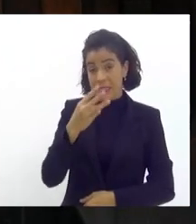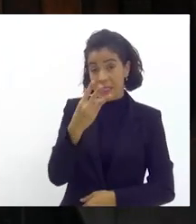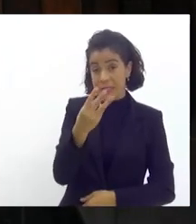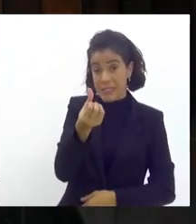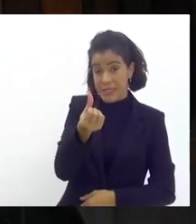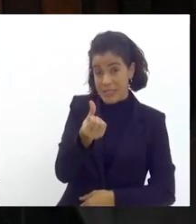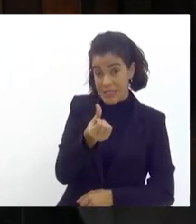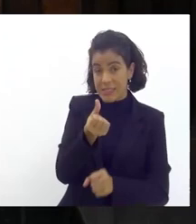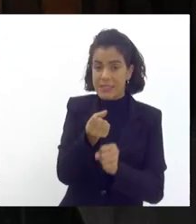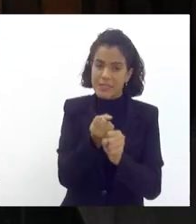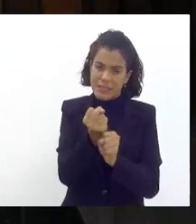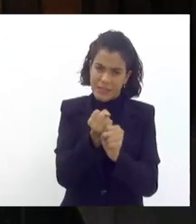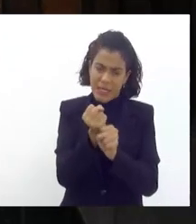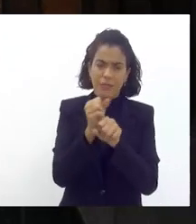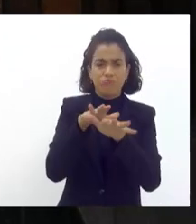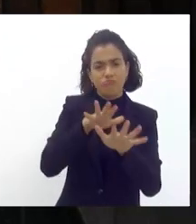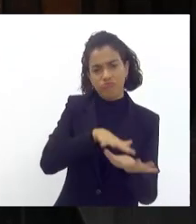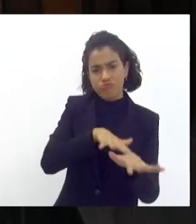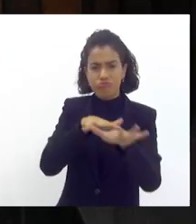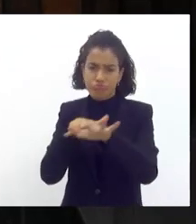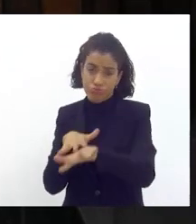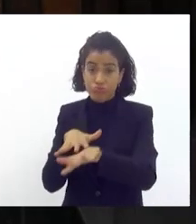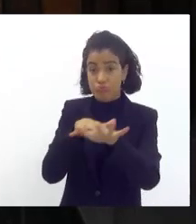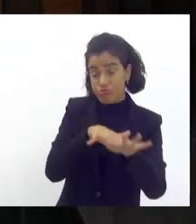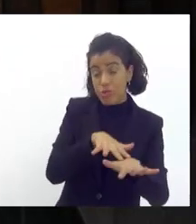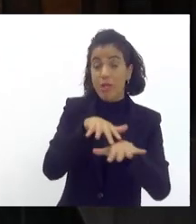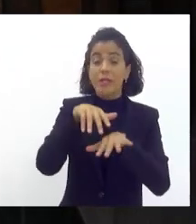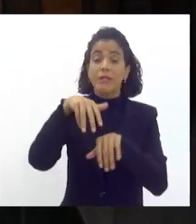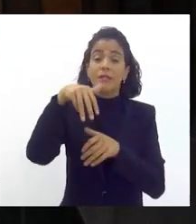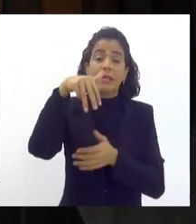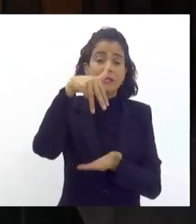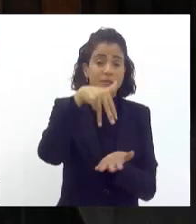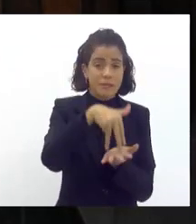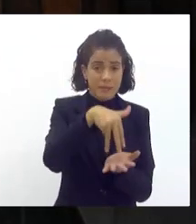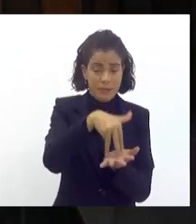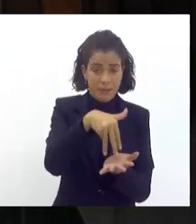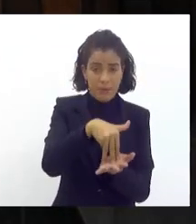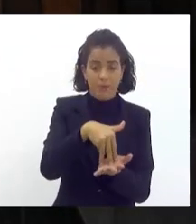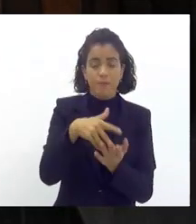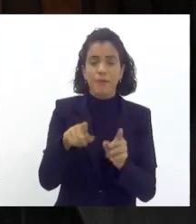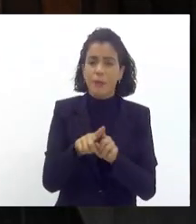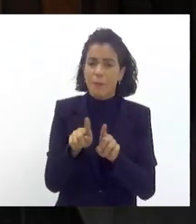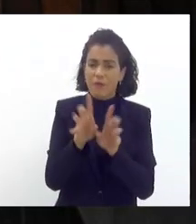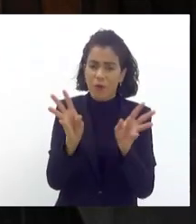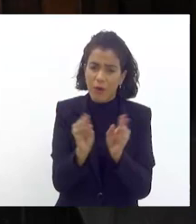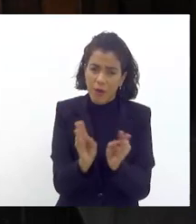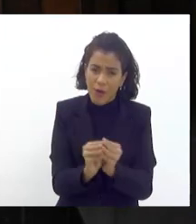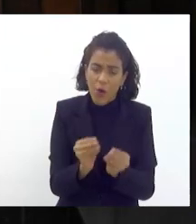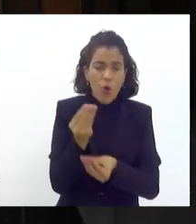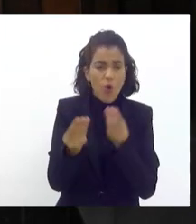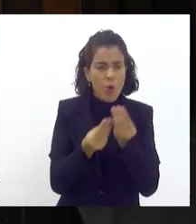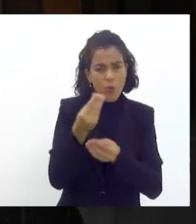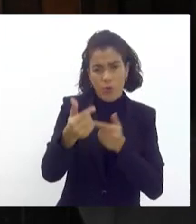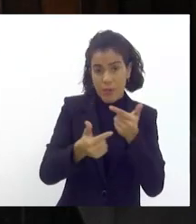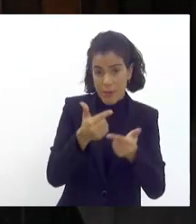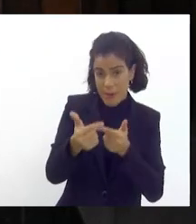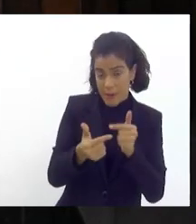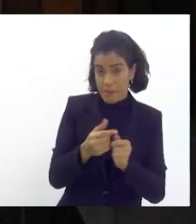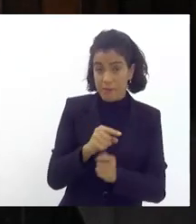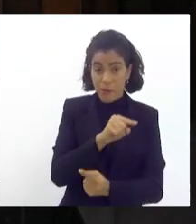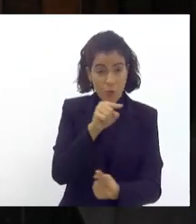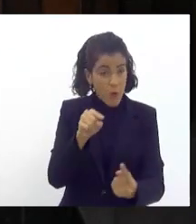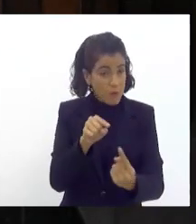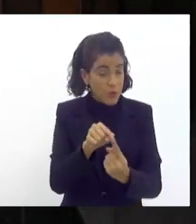anos que desfila na Sapucaí e vou falar um pouco do nosso trabalho para vocês o maior objetivo